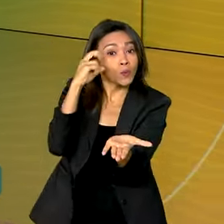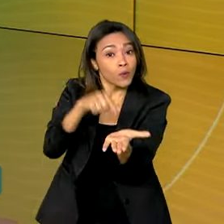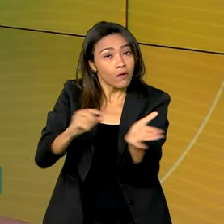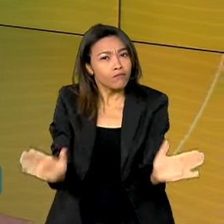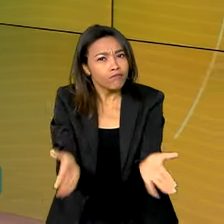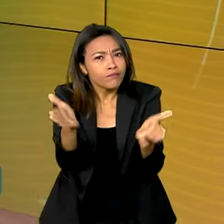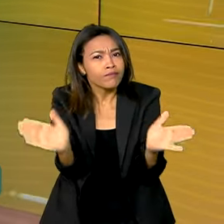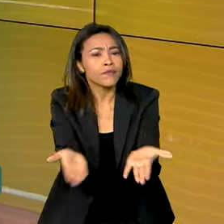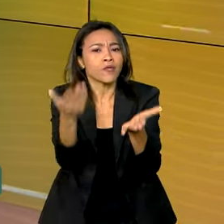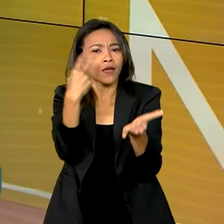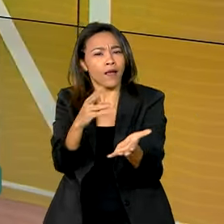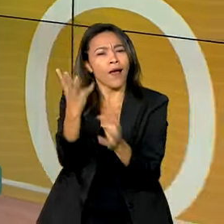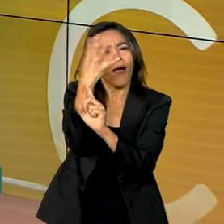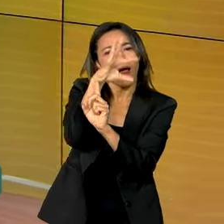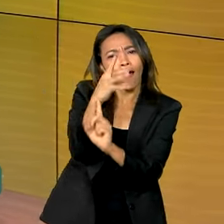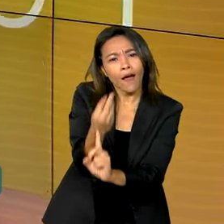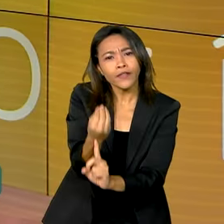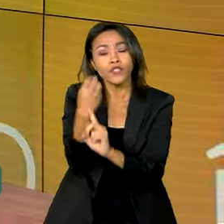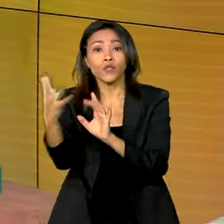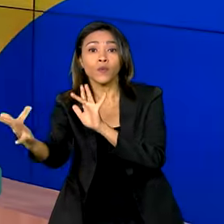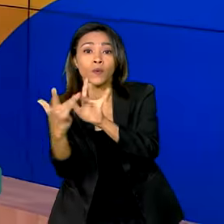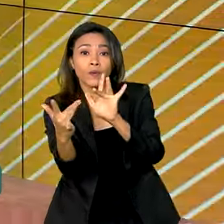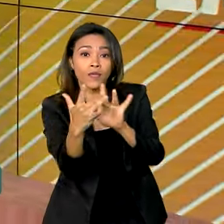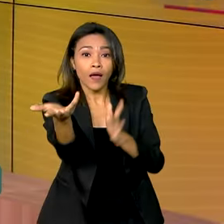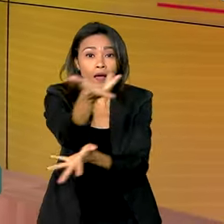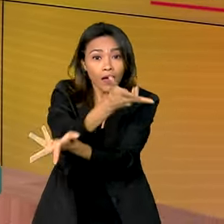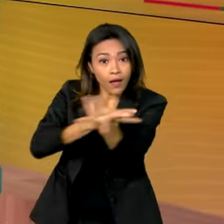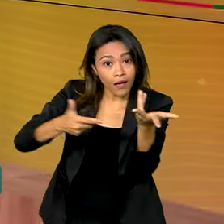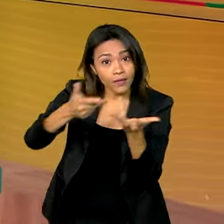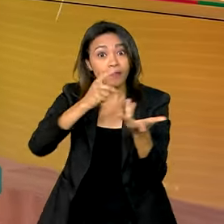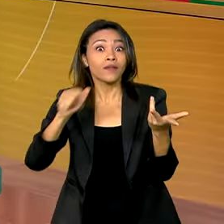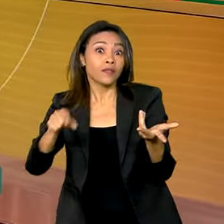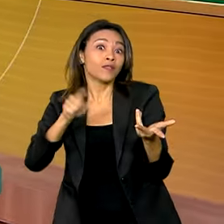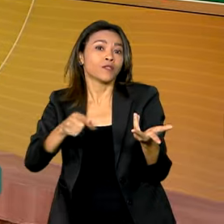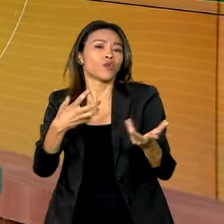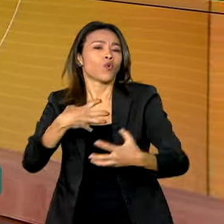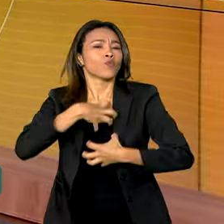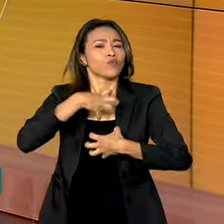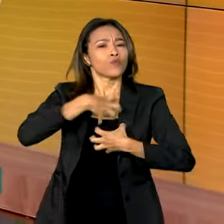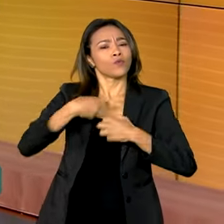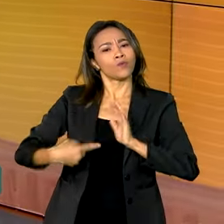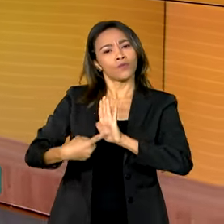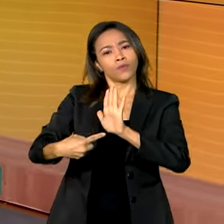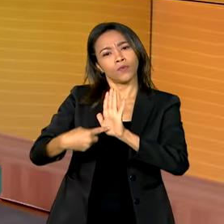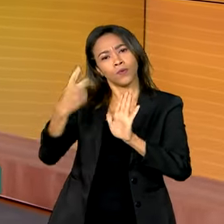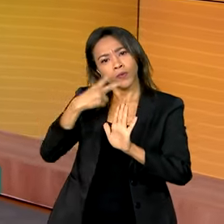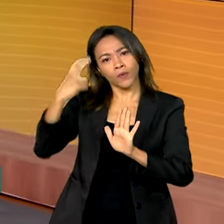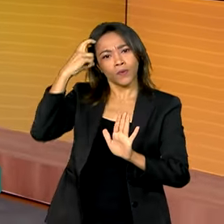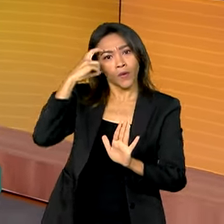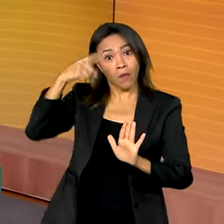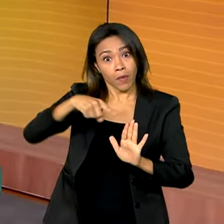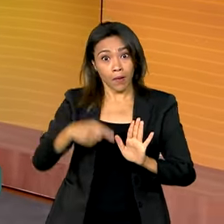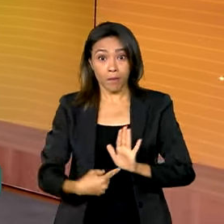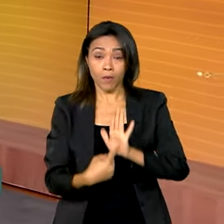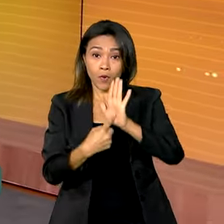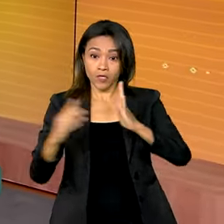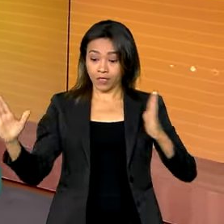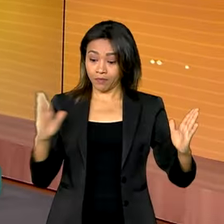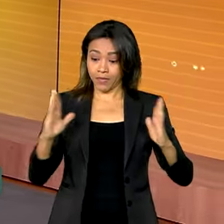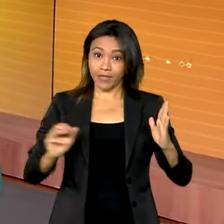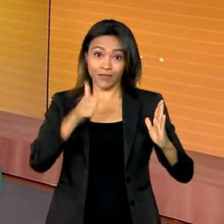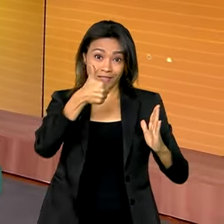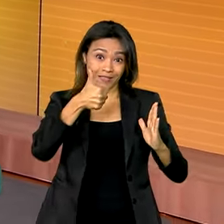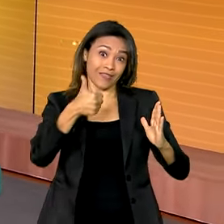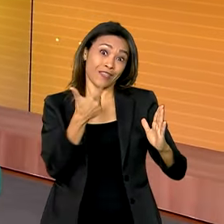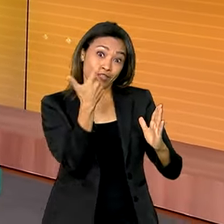local e o contato da população com as manifestações culturais de suas cidades. Para marcar essas duas décadas de